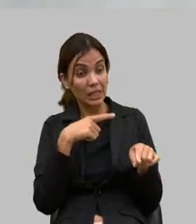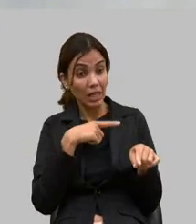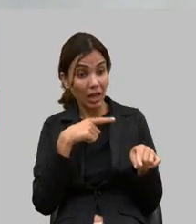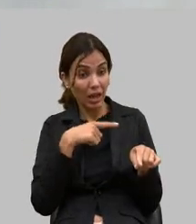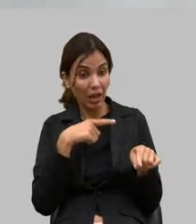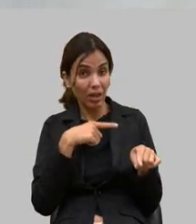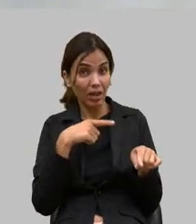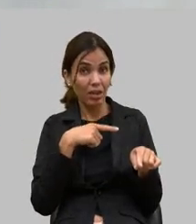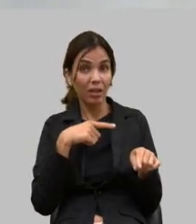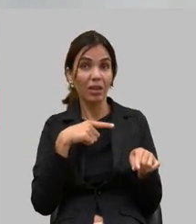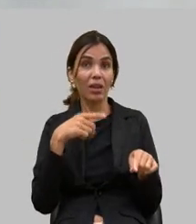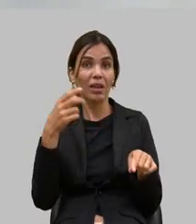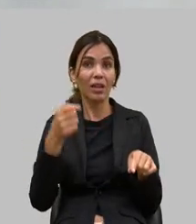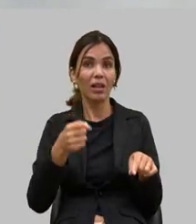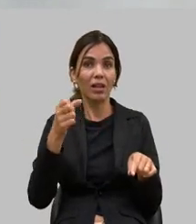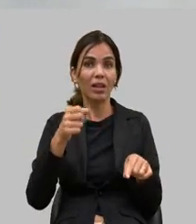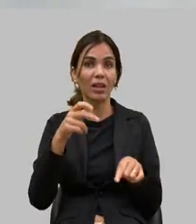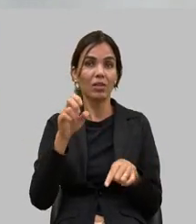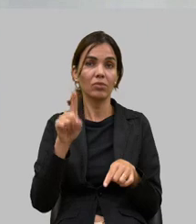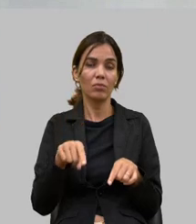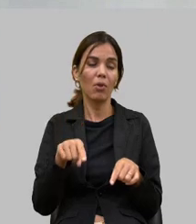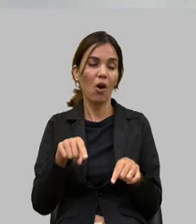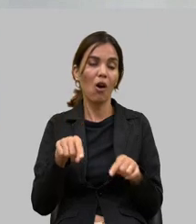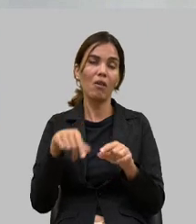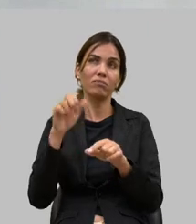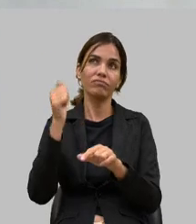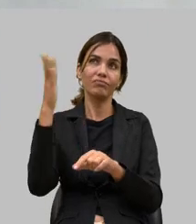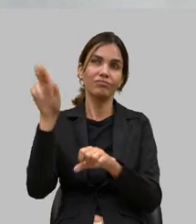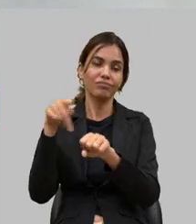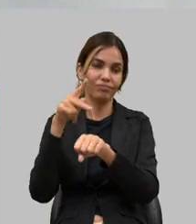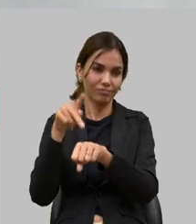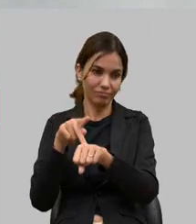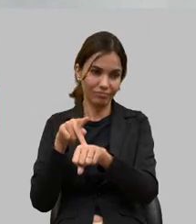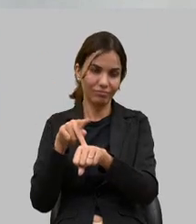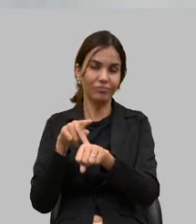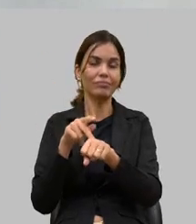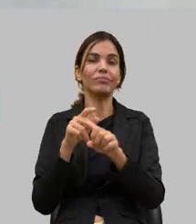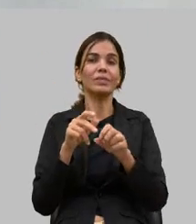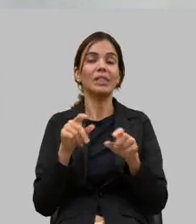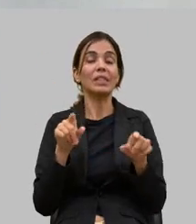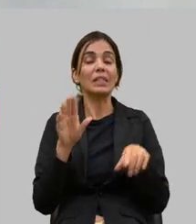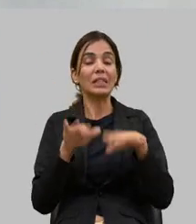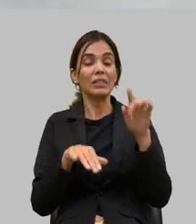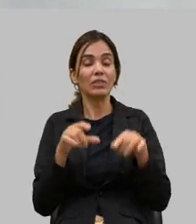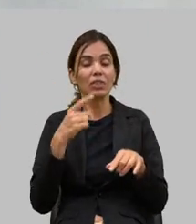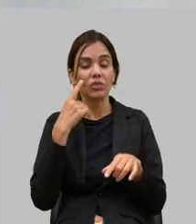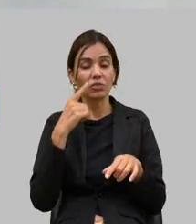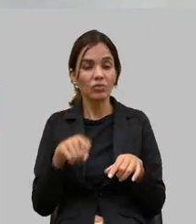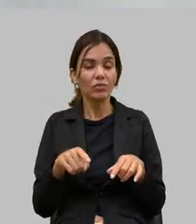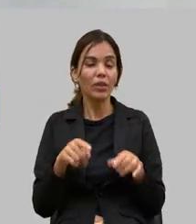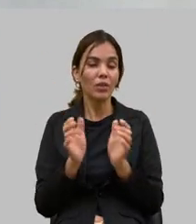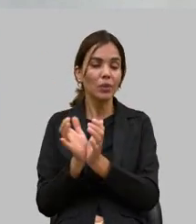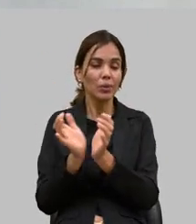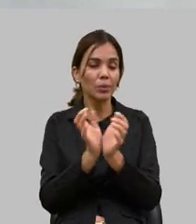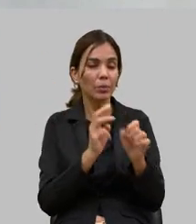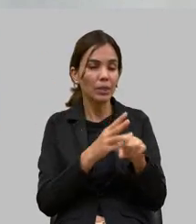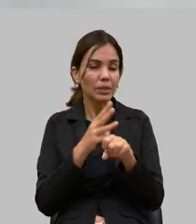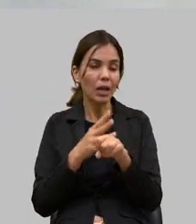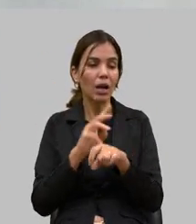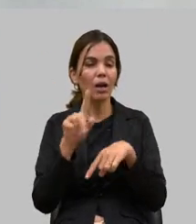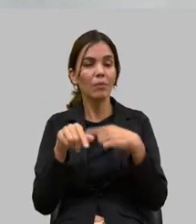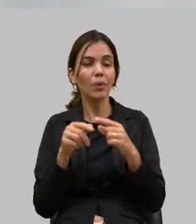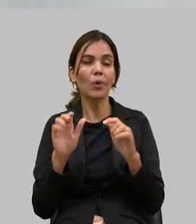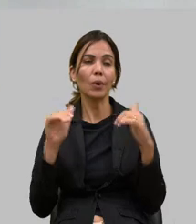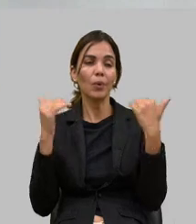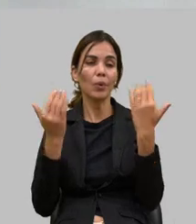e principalmente muitas vezes nós vemos aí produtores em grupos de whatsapp ou encontros de produtores falando assim